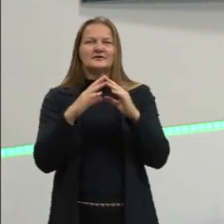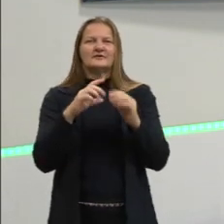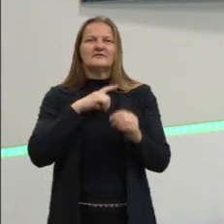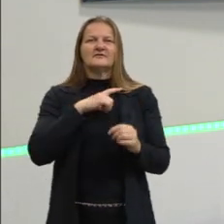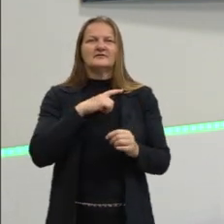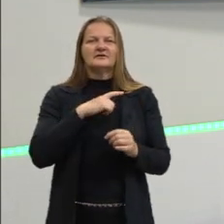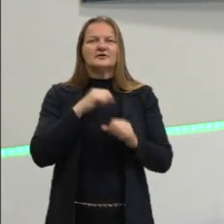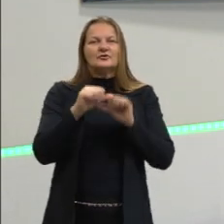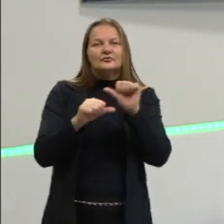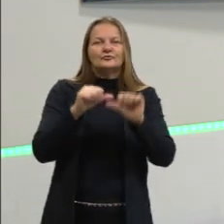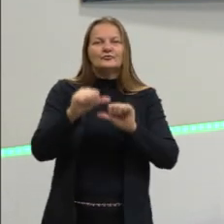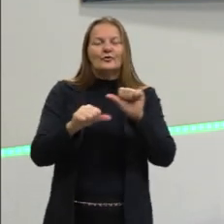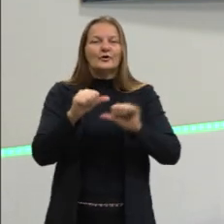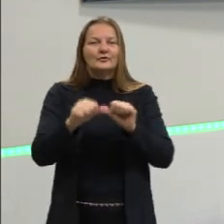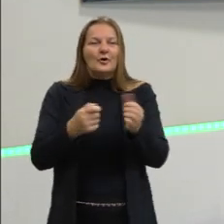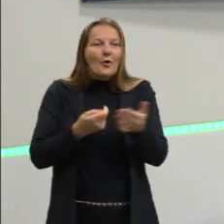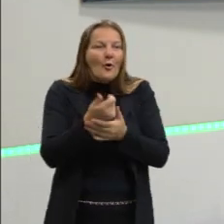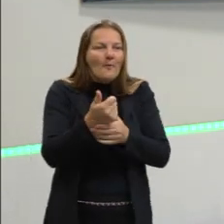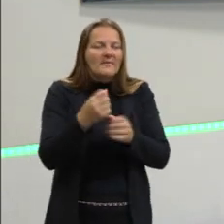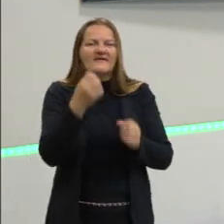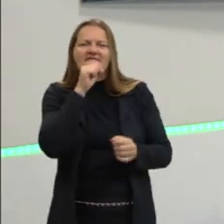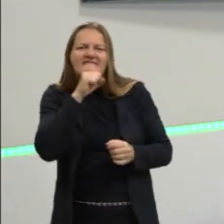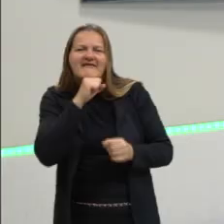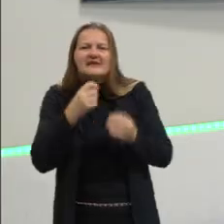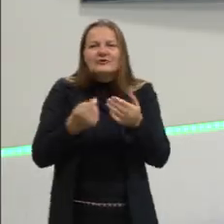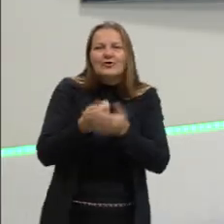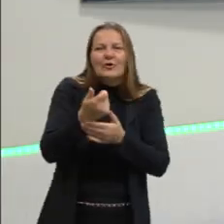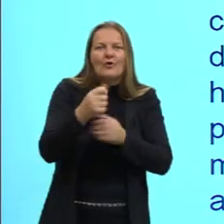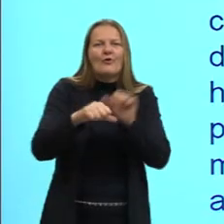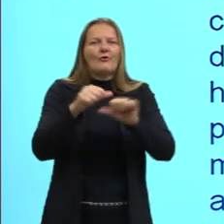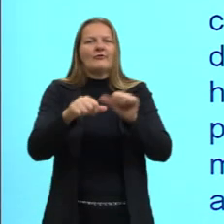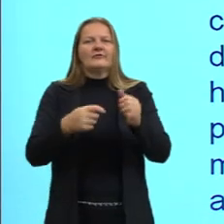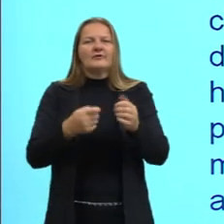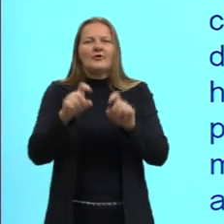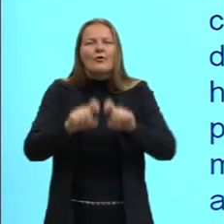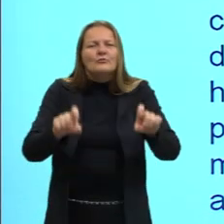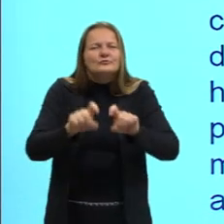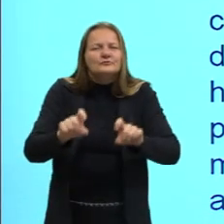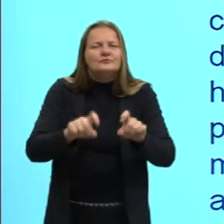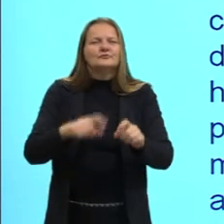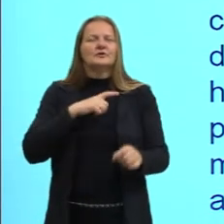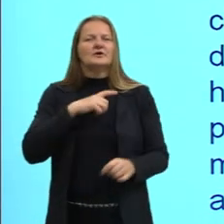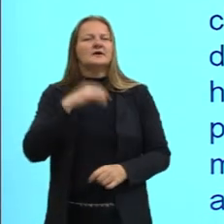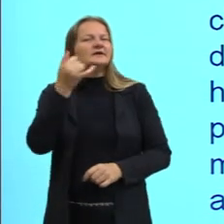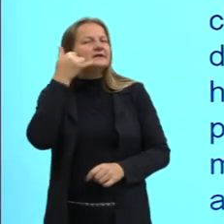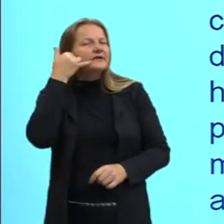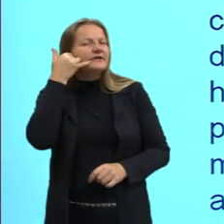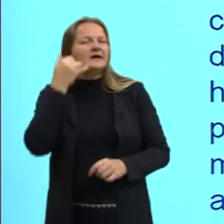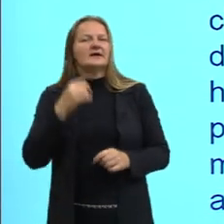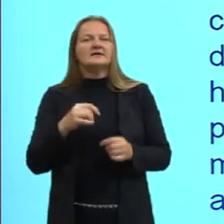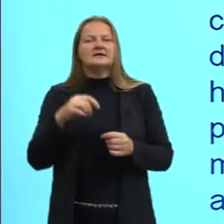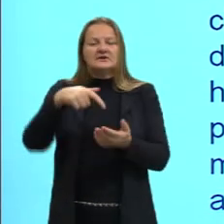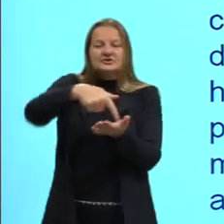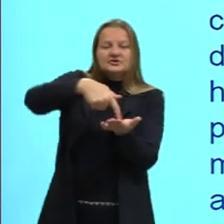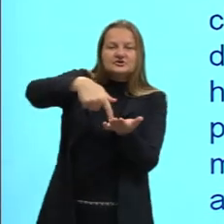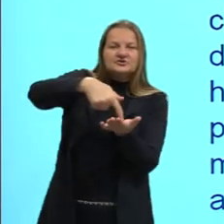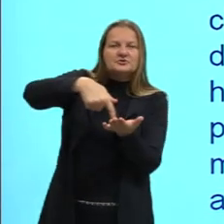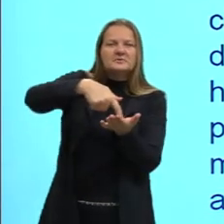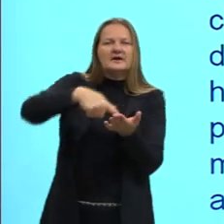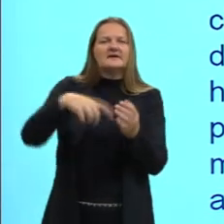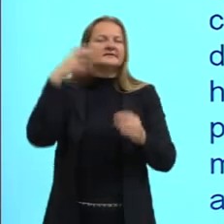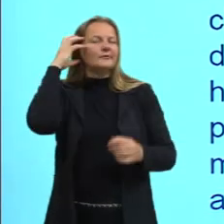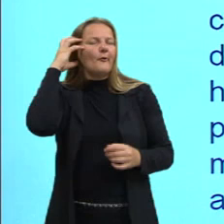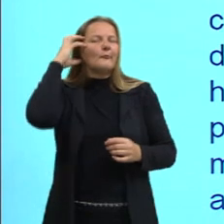trocando com uma certa frequência. Então, computadores, celulares, GPS, MacMens,